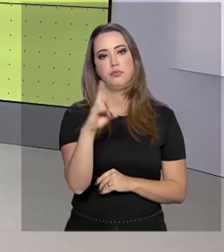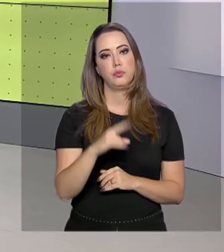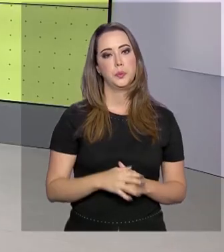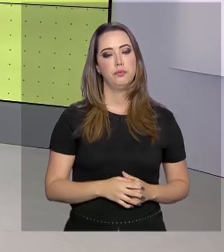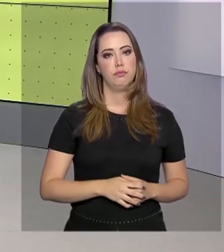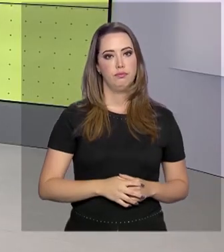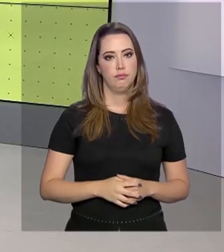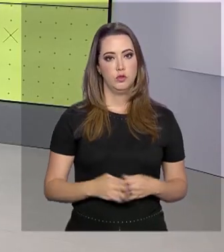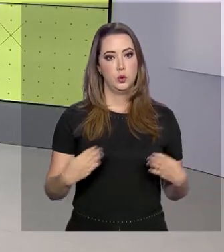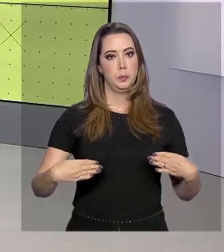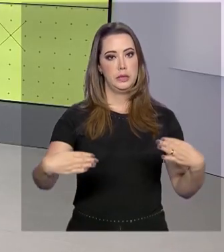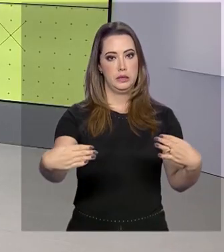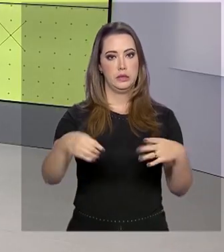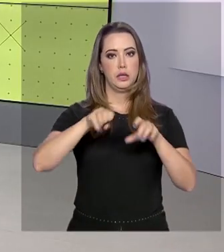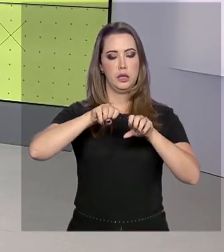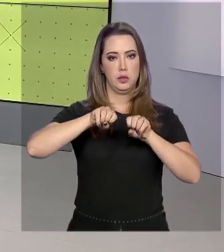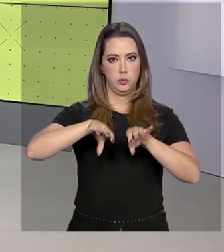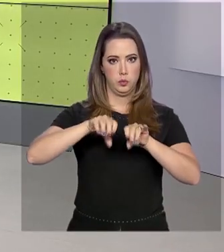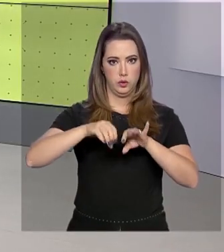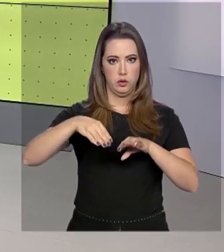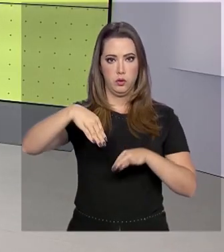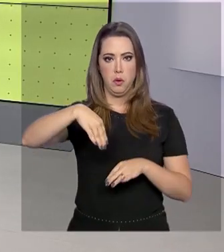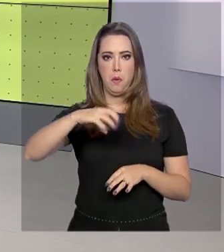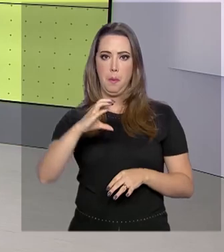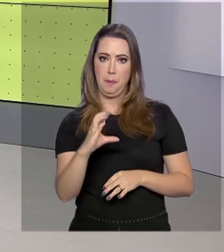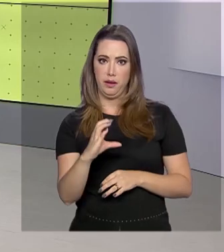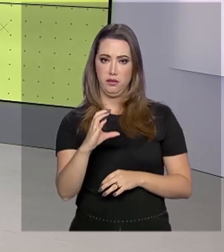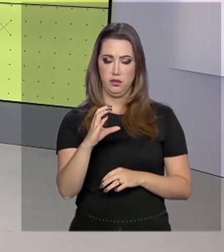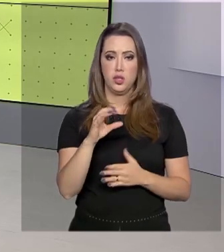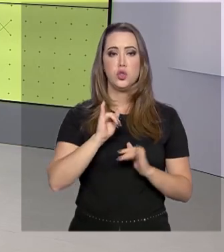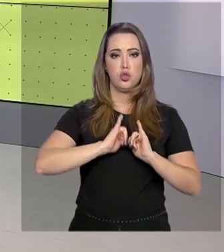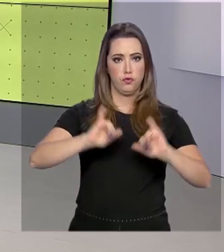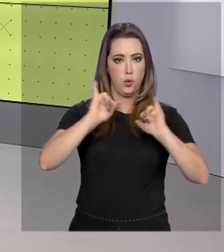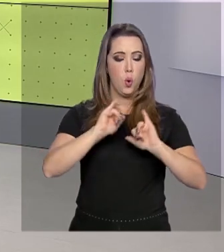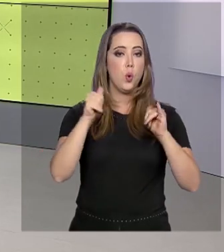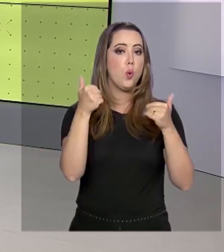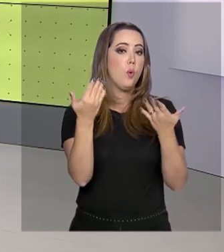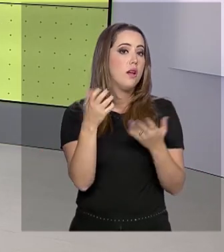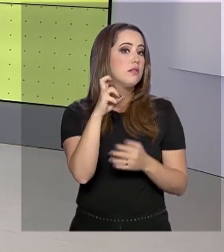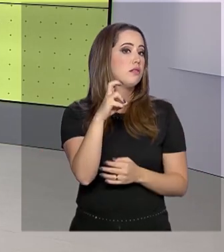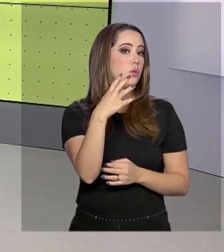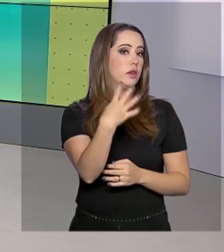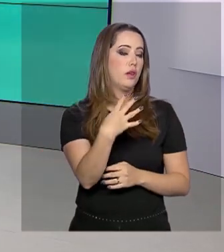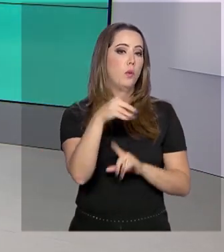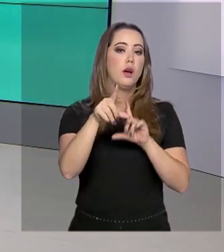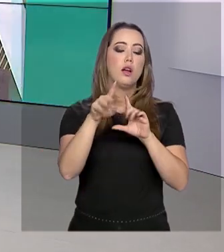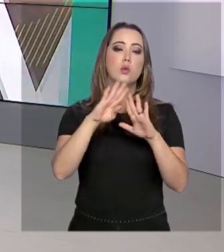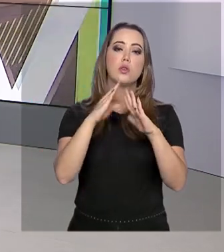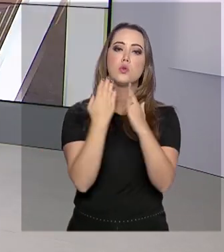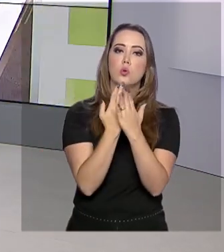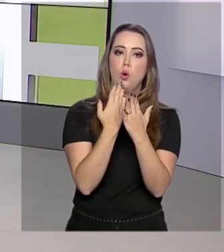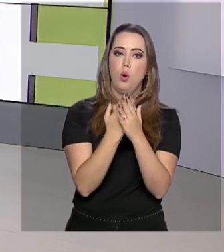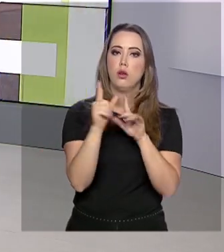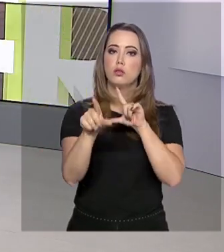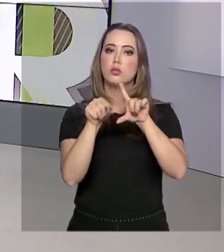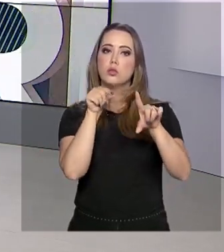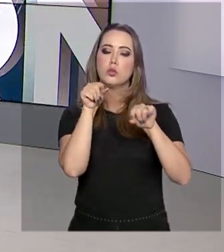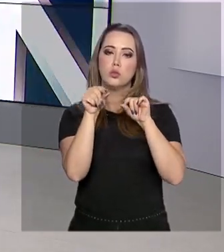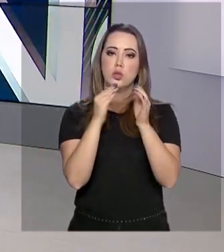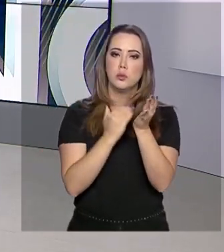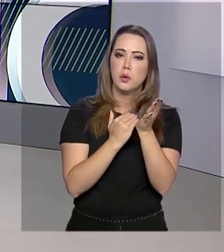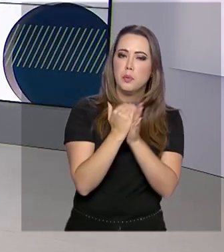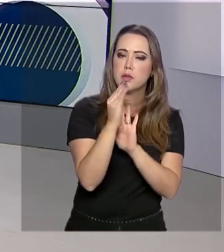O Ministério da Educação divulgou a lista das 54 instituições de ensino selecionadas para implementar o projeto